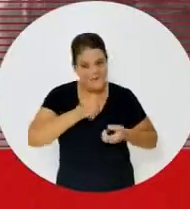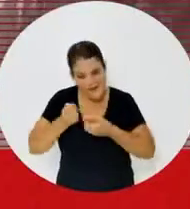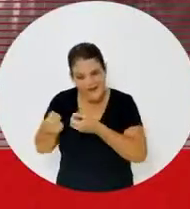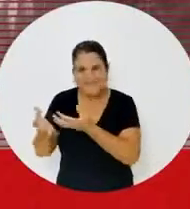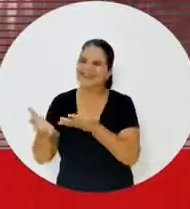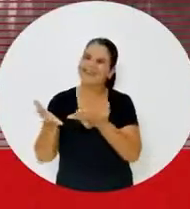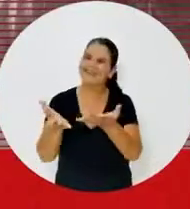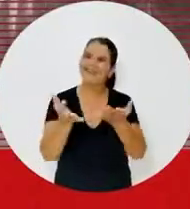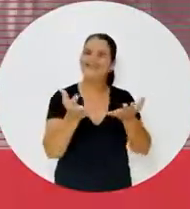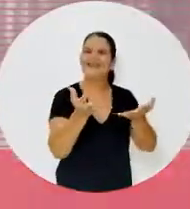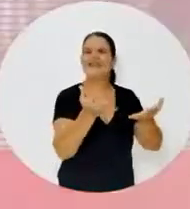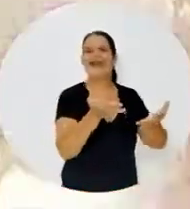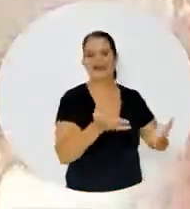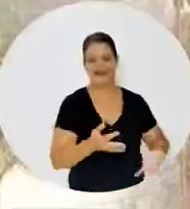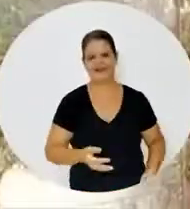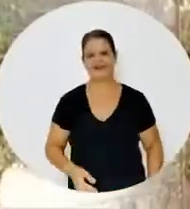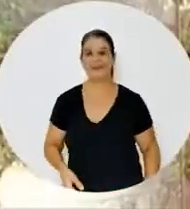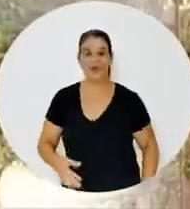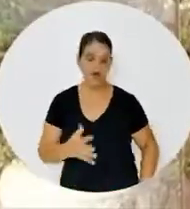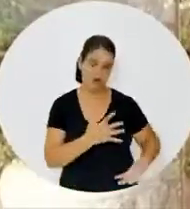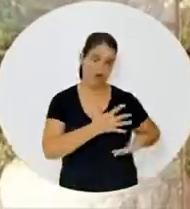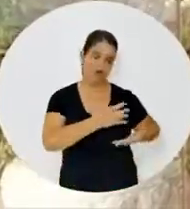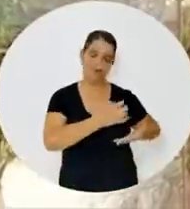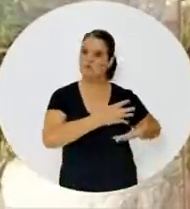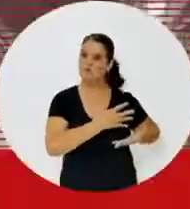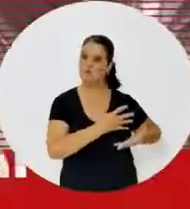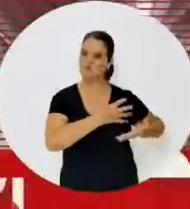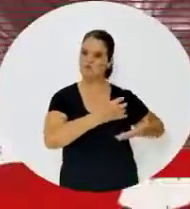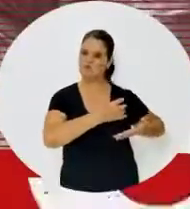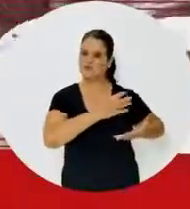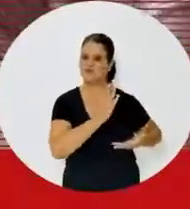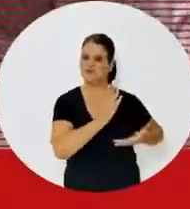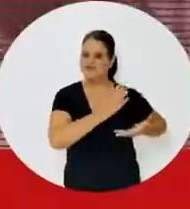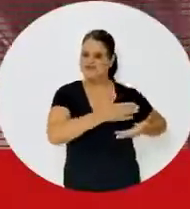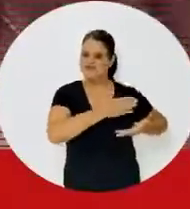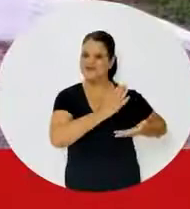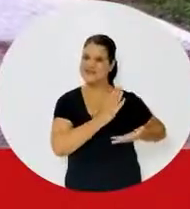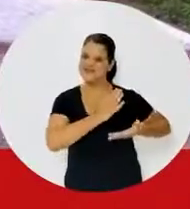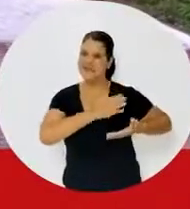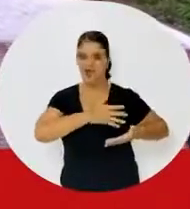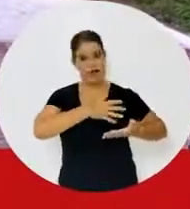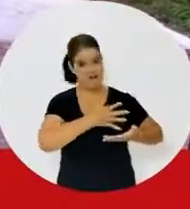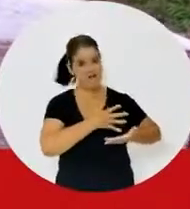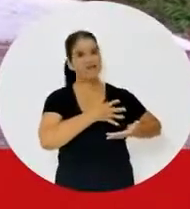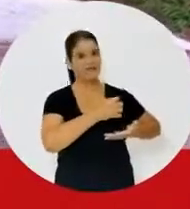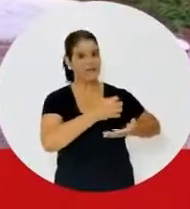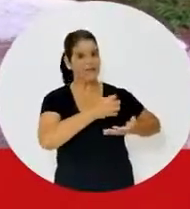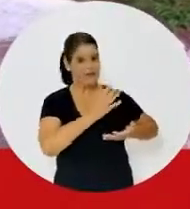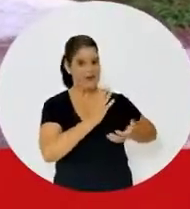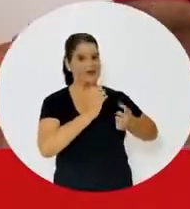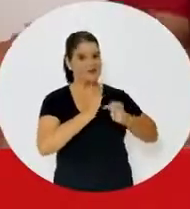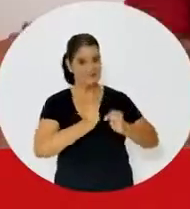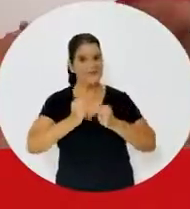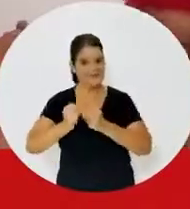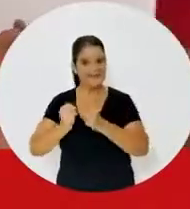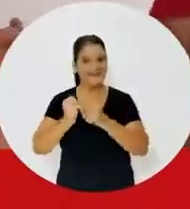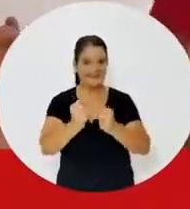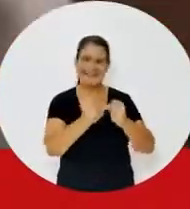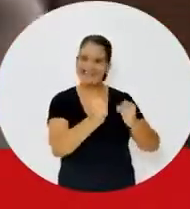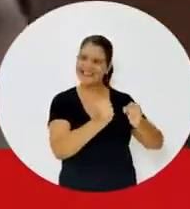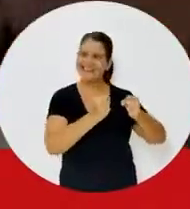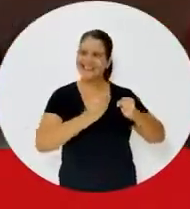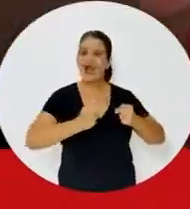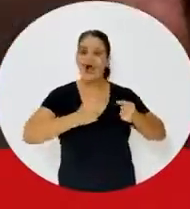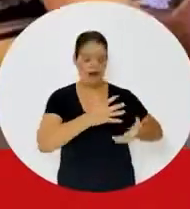amor que a gente tem pra dar Oi, tu, tu, bate coração Oi, coração pode bater